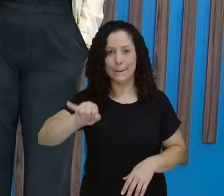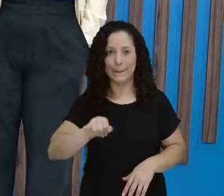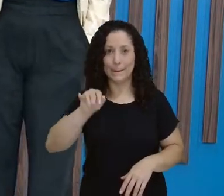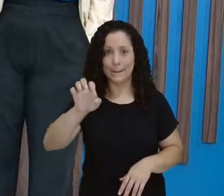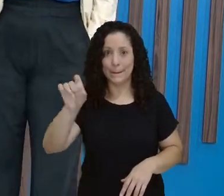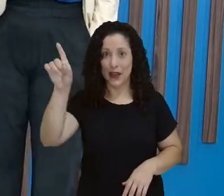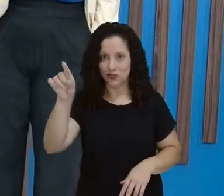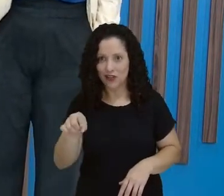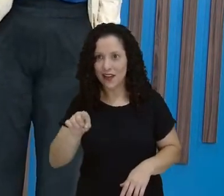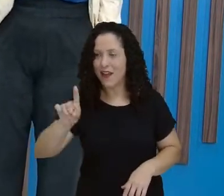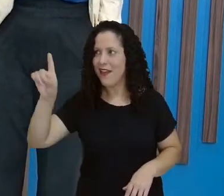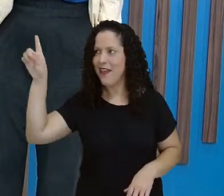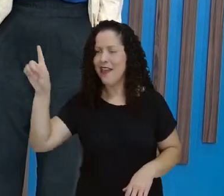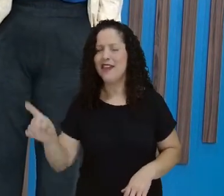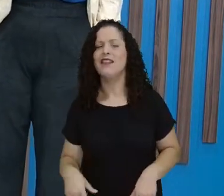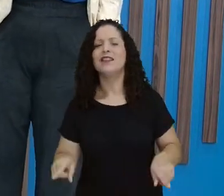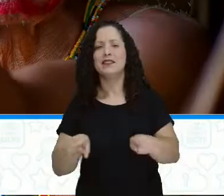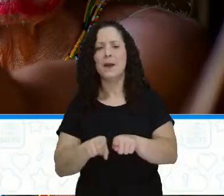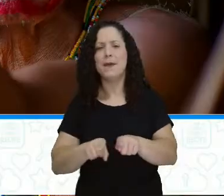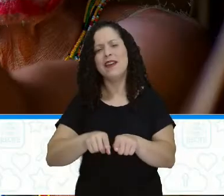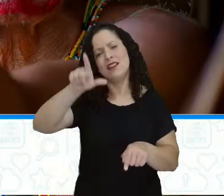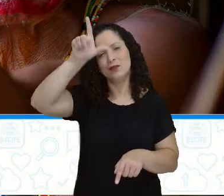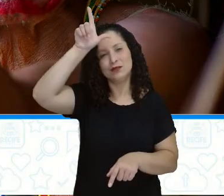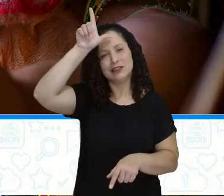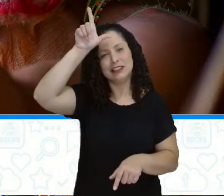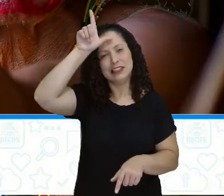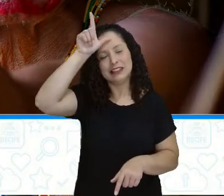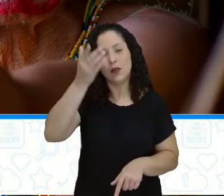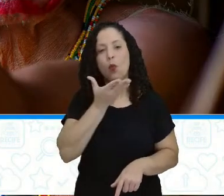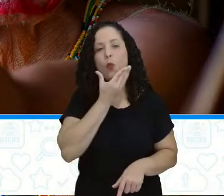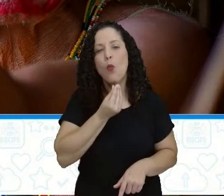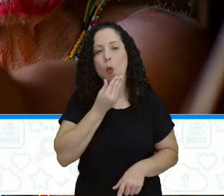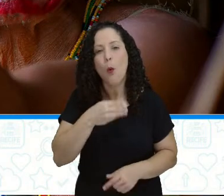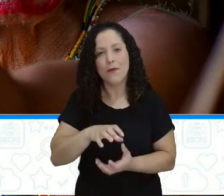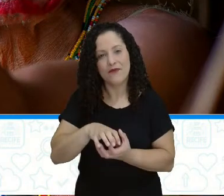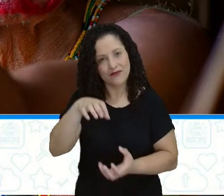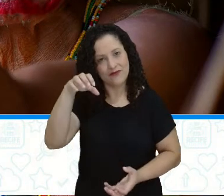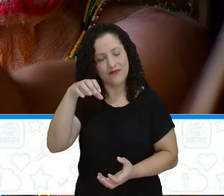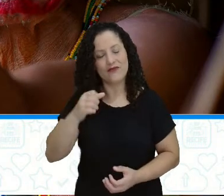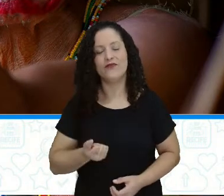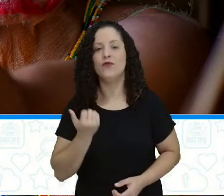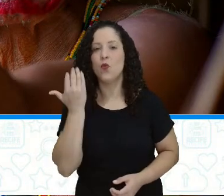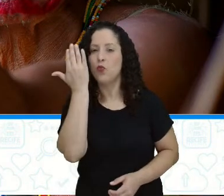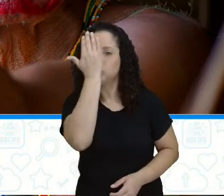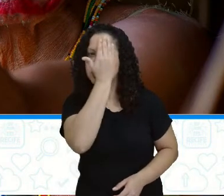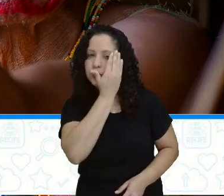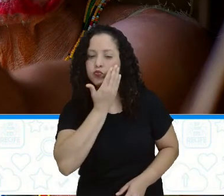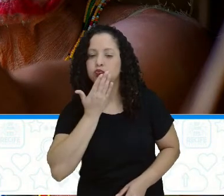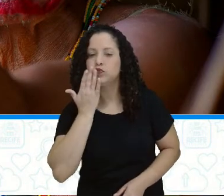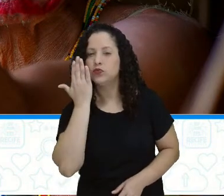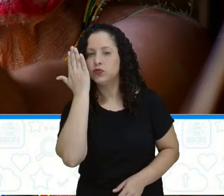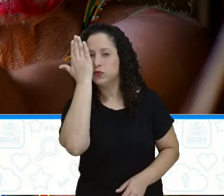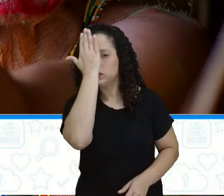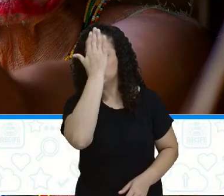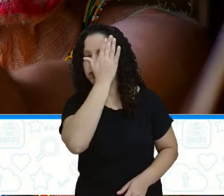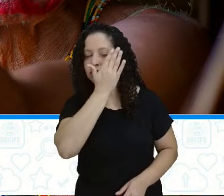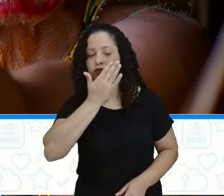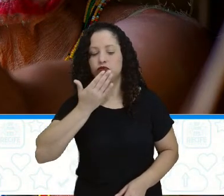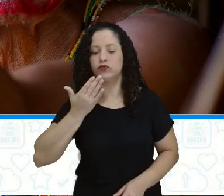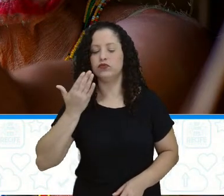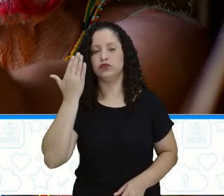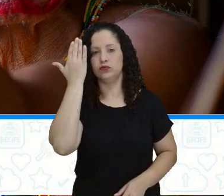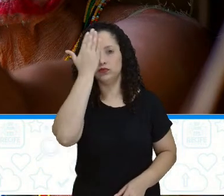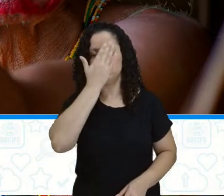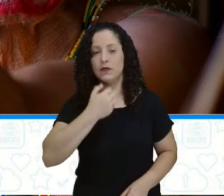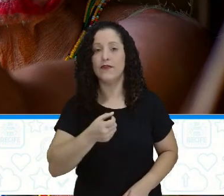né? É um senhor. Ele está ali, ó, com o rosto todo pintado de vermelho. A gente está vendo que a decoração, o adorno que ele está